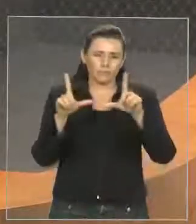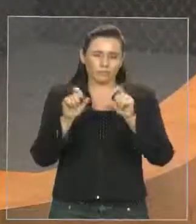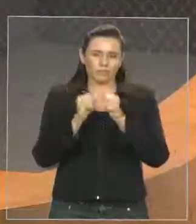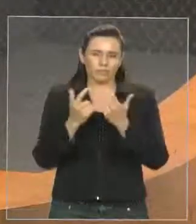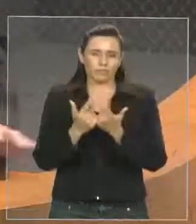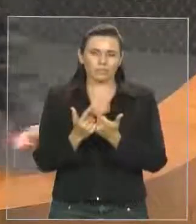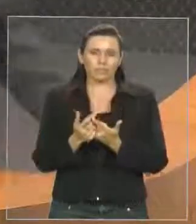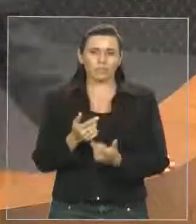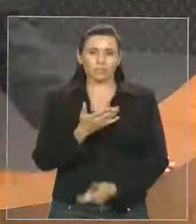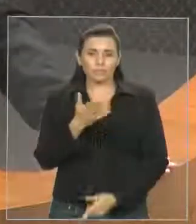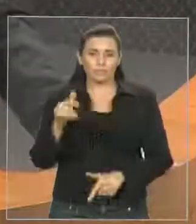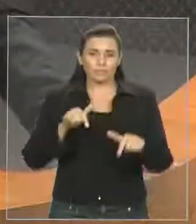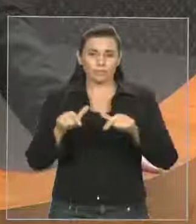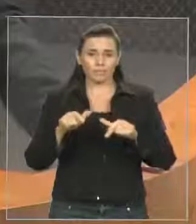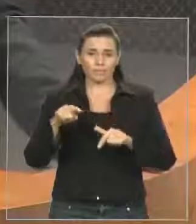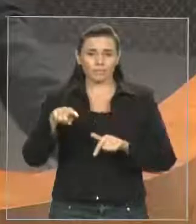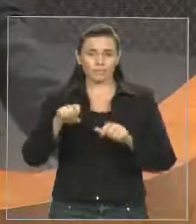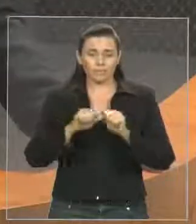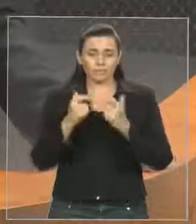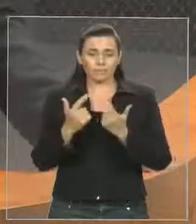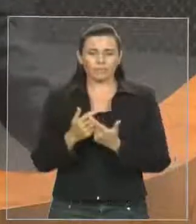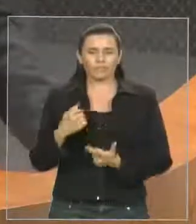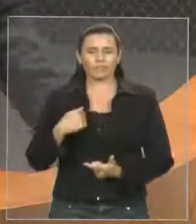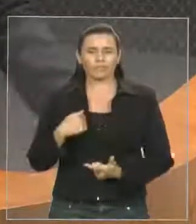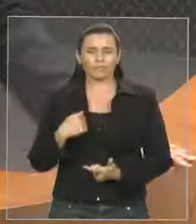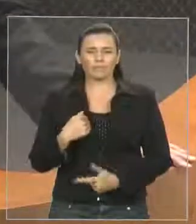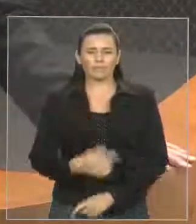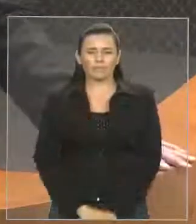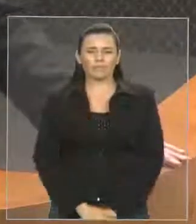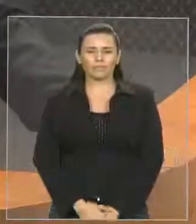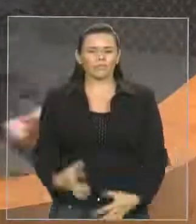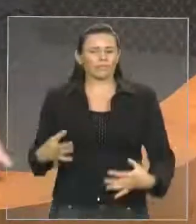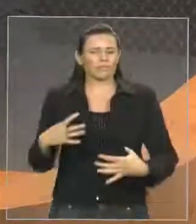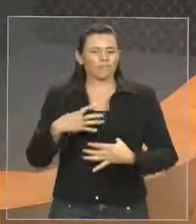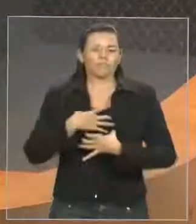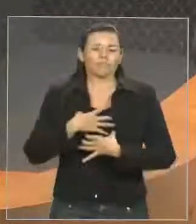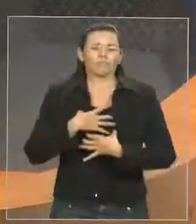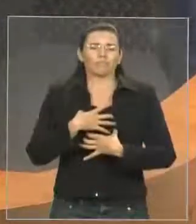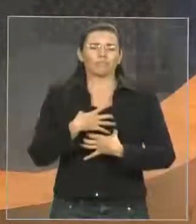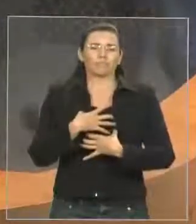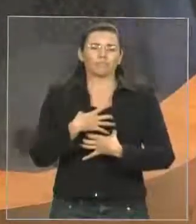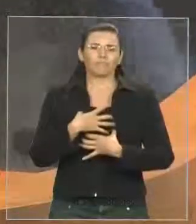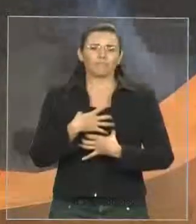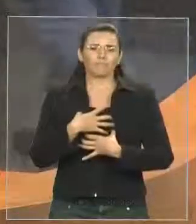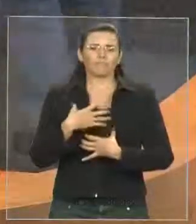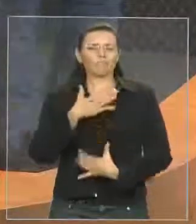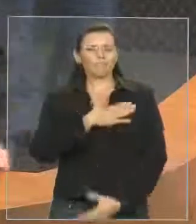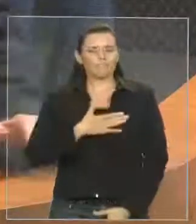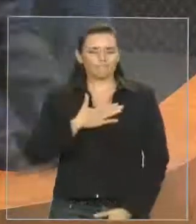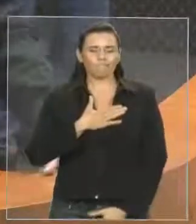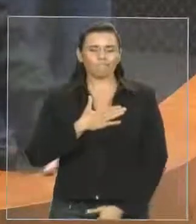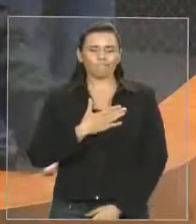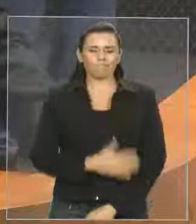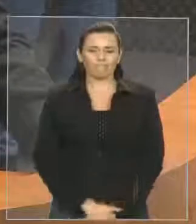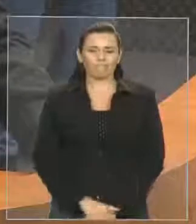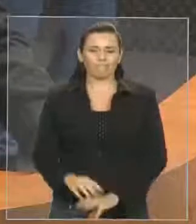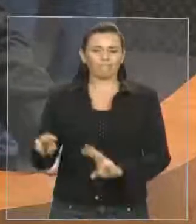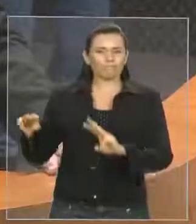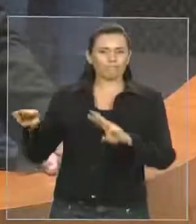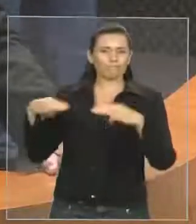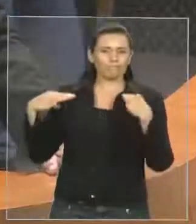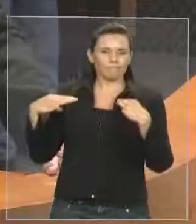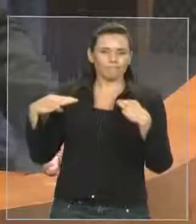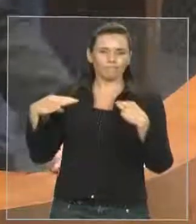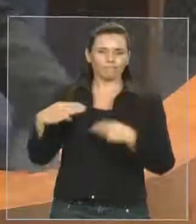tive a grata satisfação de receber uma mensagem me congratulando